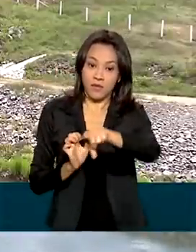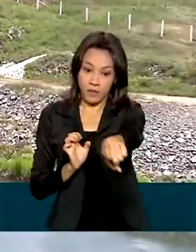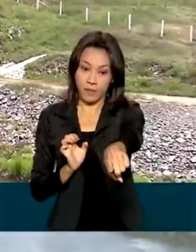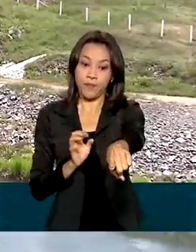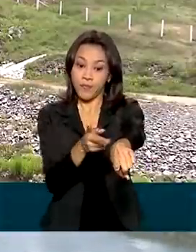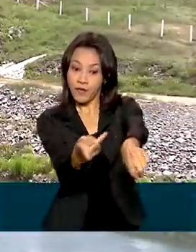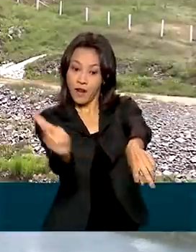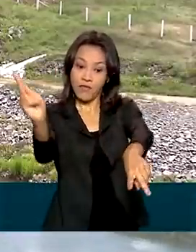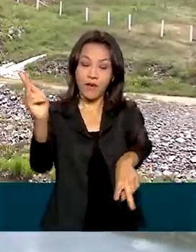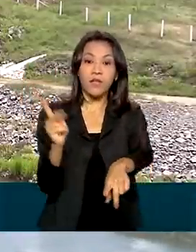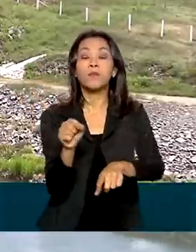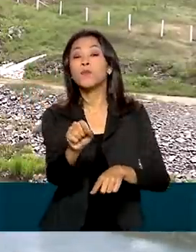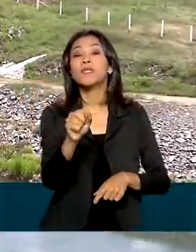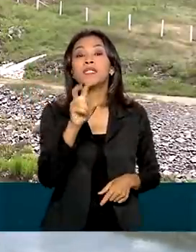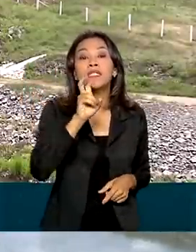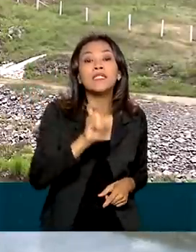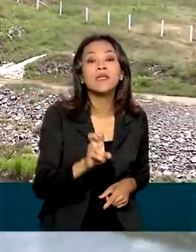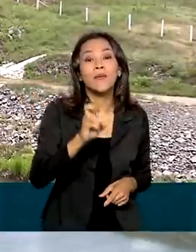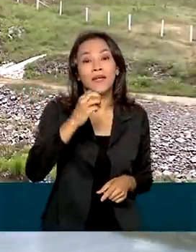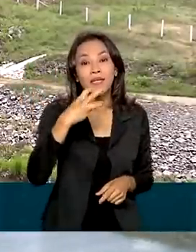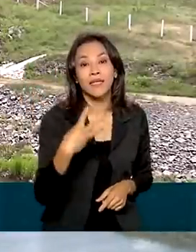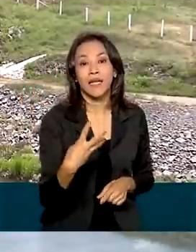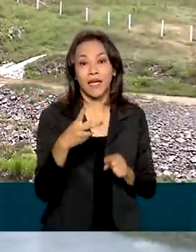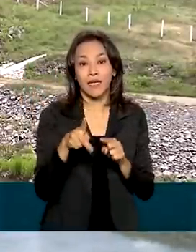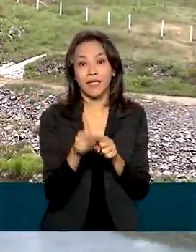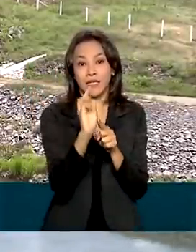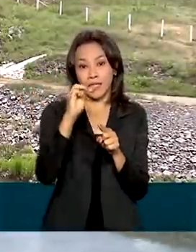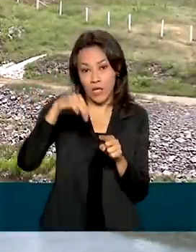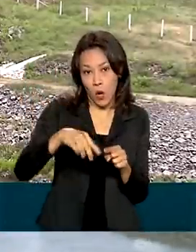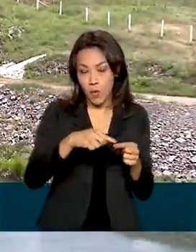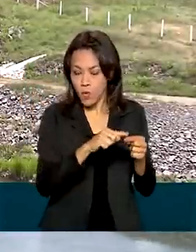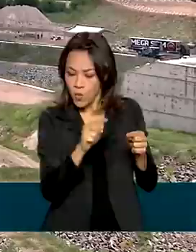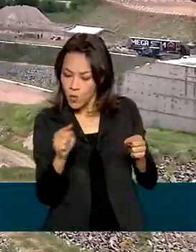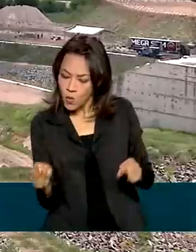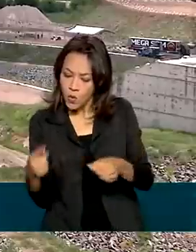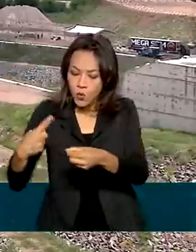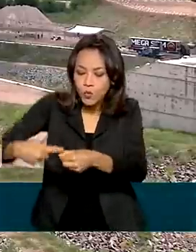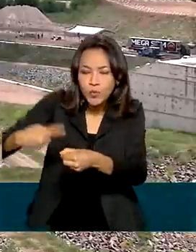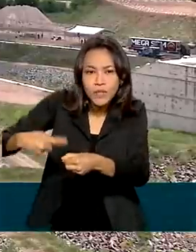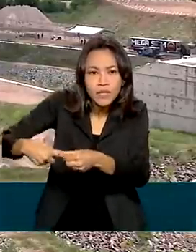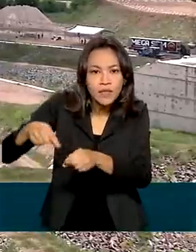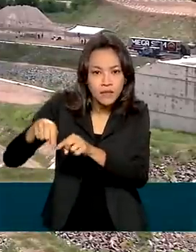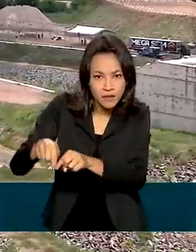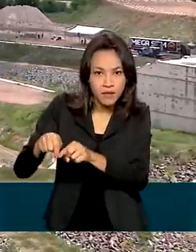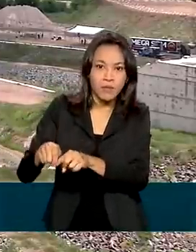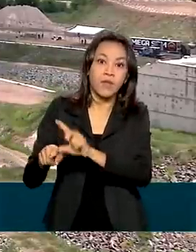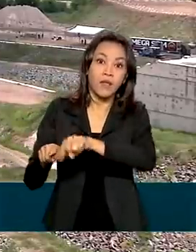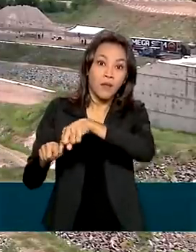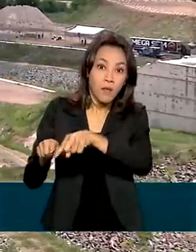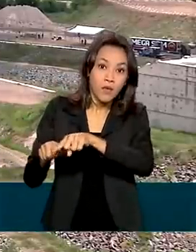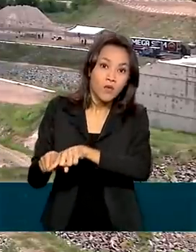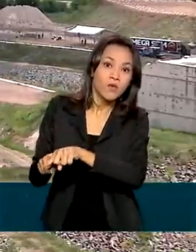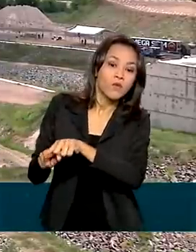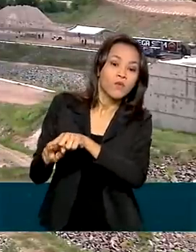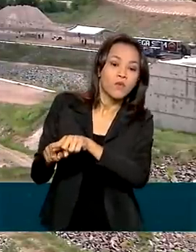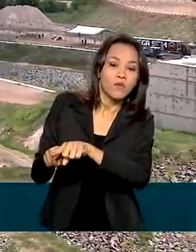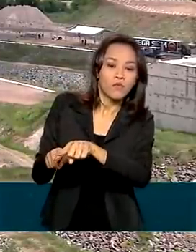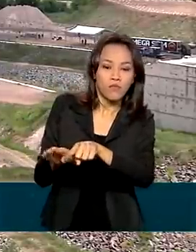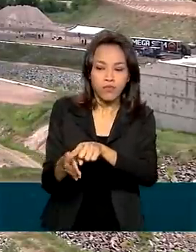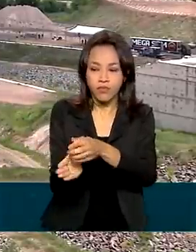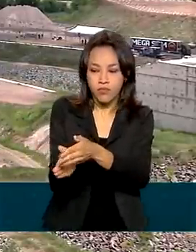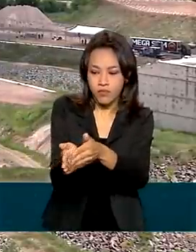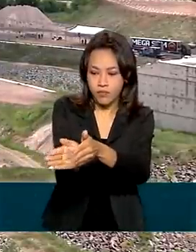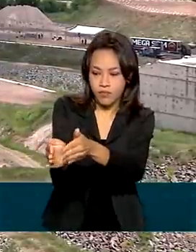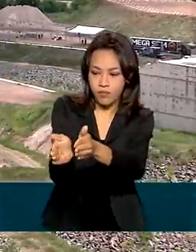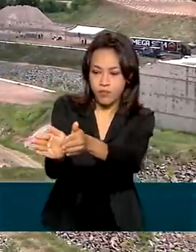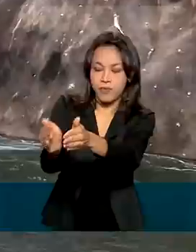águas são levadas por 53 quilômetros até Riacho Seco, no município de Missão Velha. Depois, esse fluxo segue para o